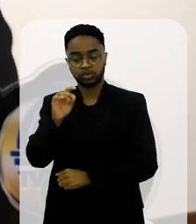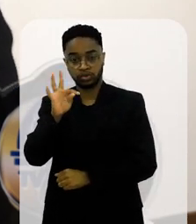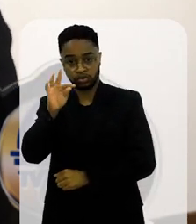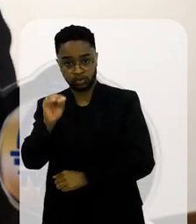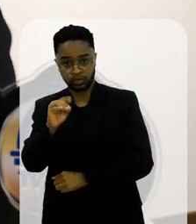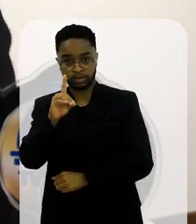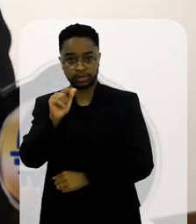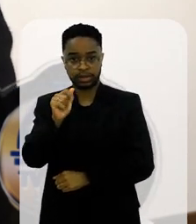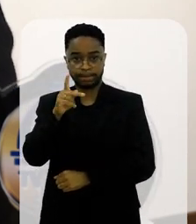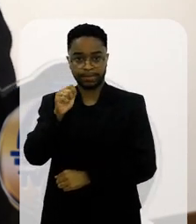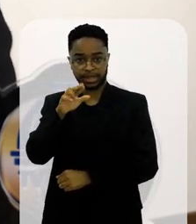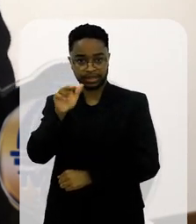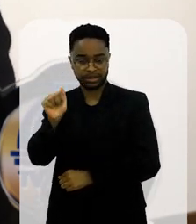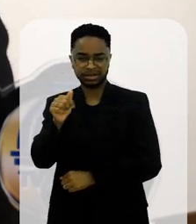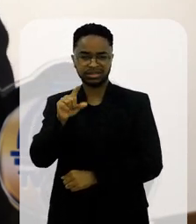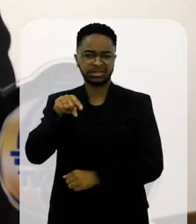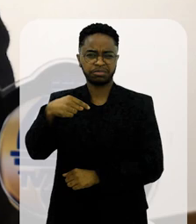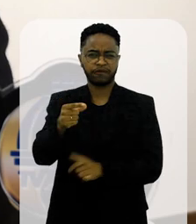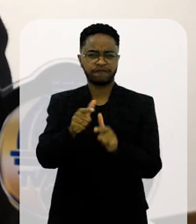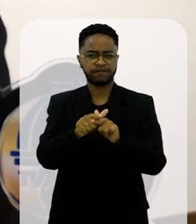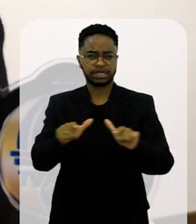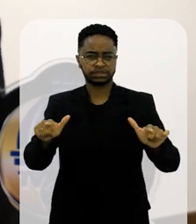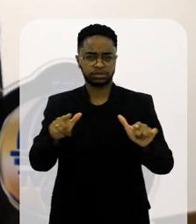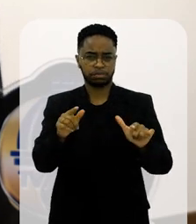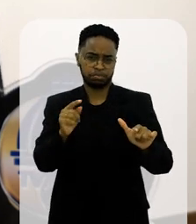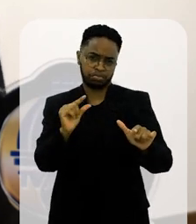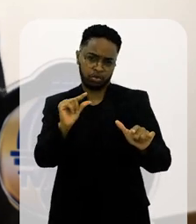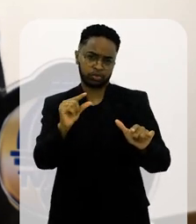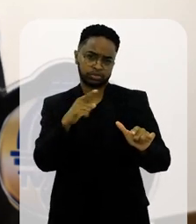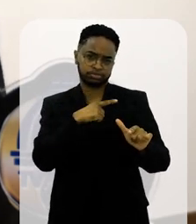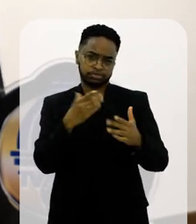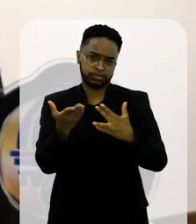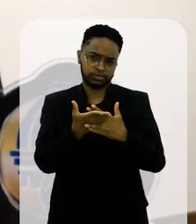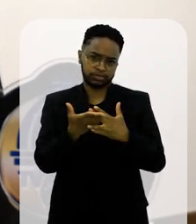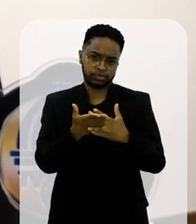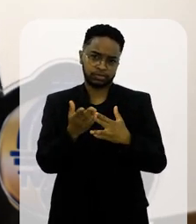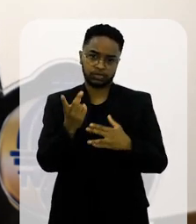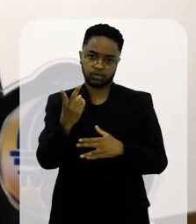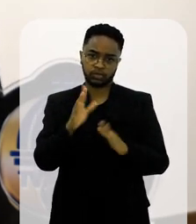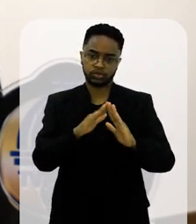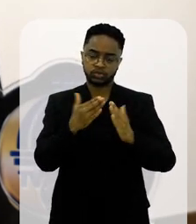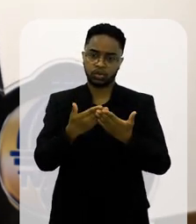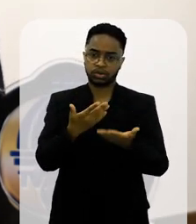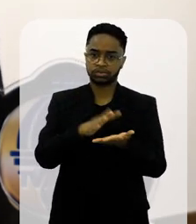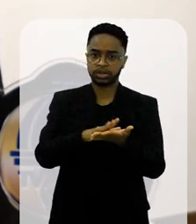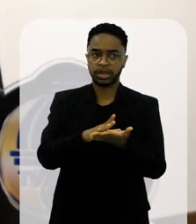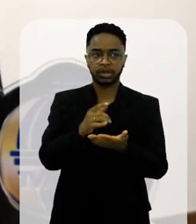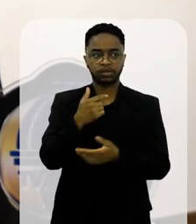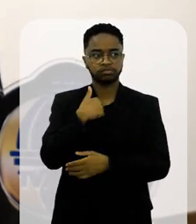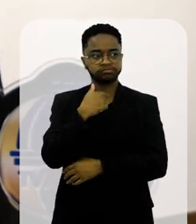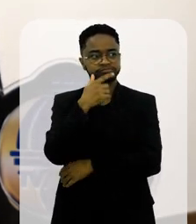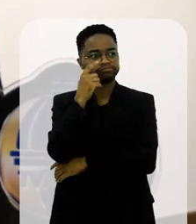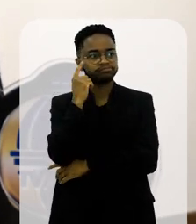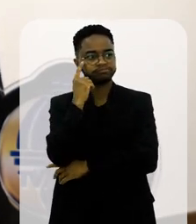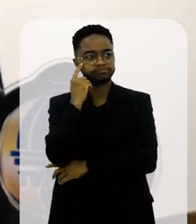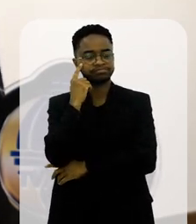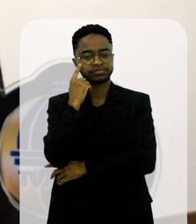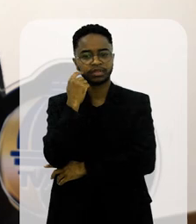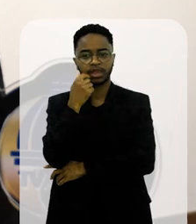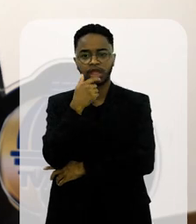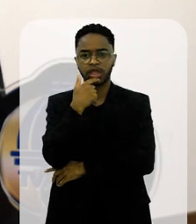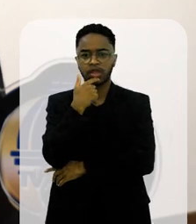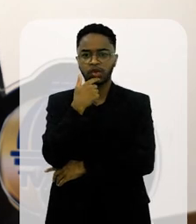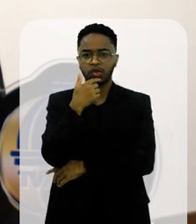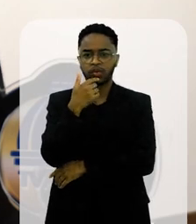mundo saiu. Era aqueles momentos do camarote ficar meio vazio. E era um intervalo entre duas escolas. E eu parei ali, eu estava